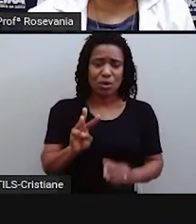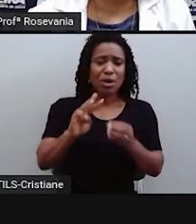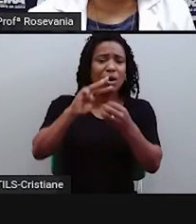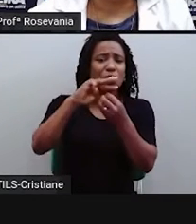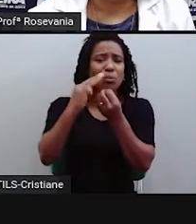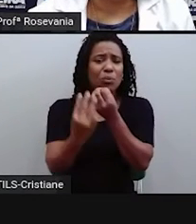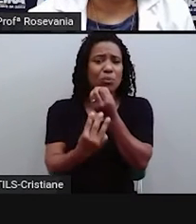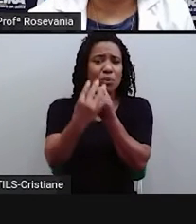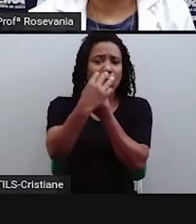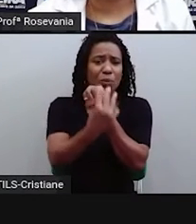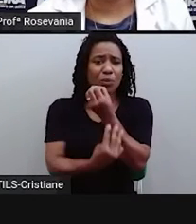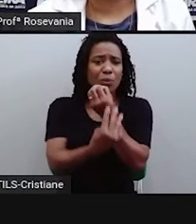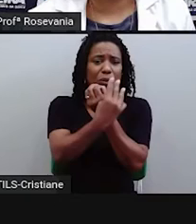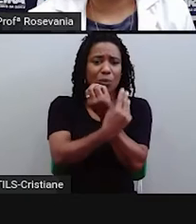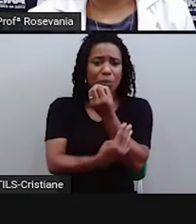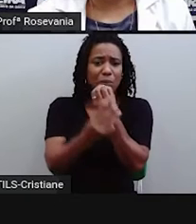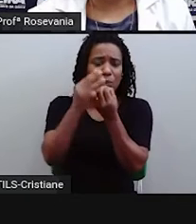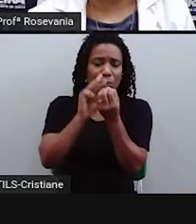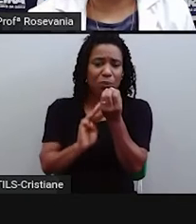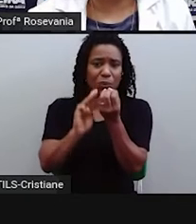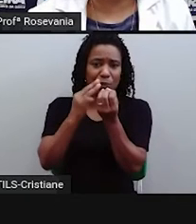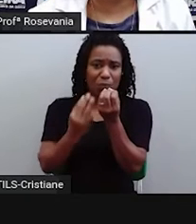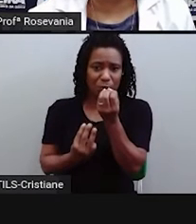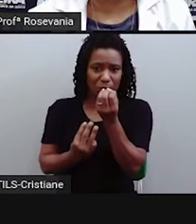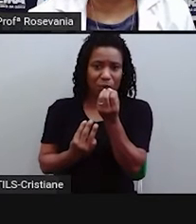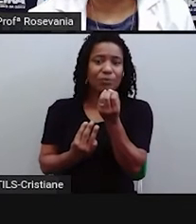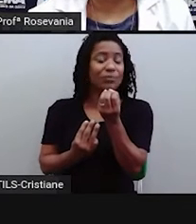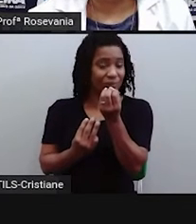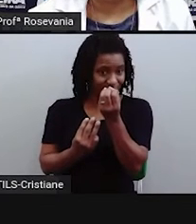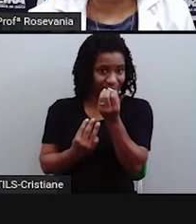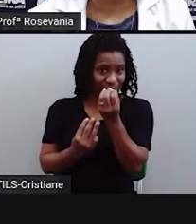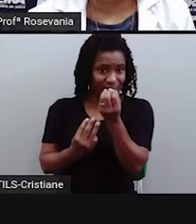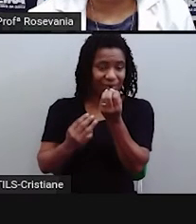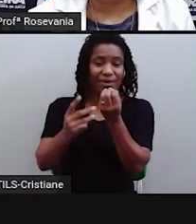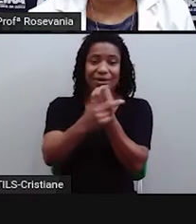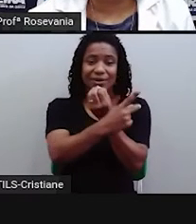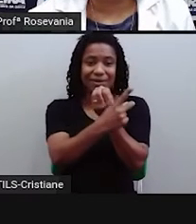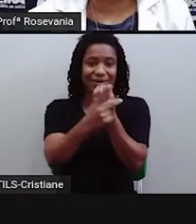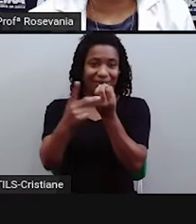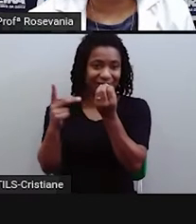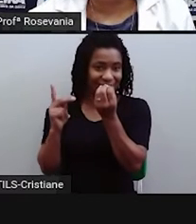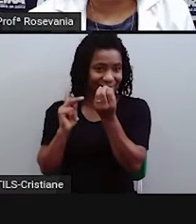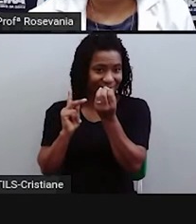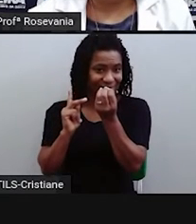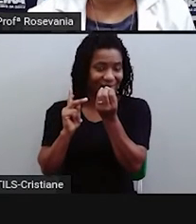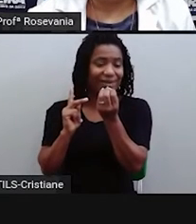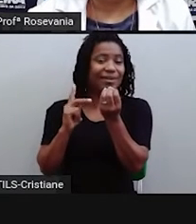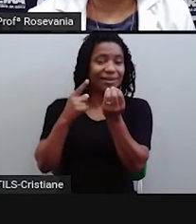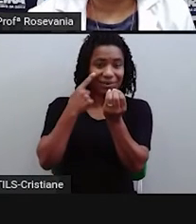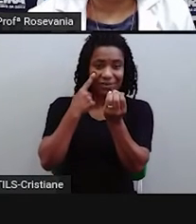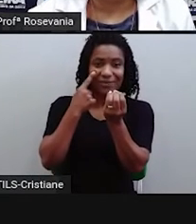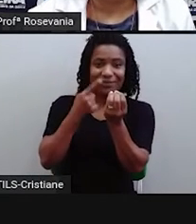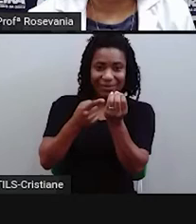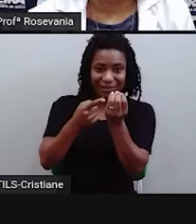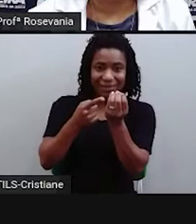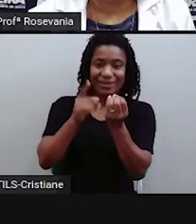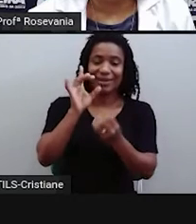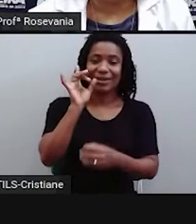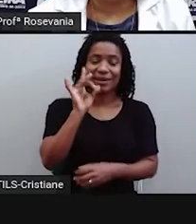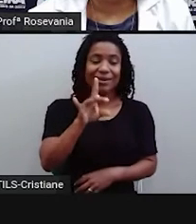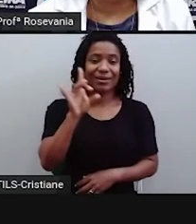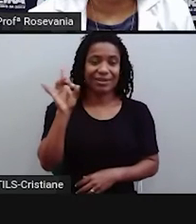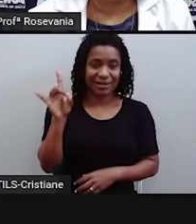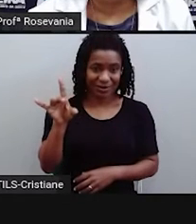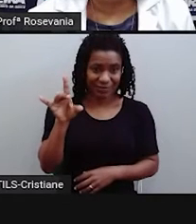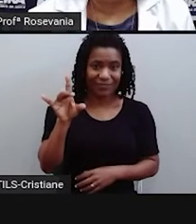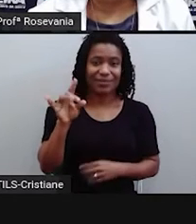dessas duas linhas aqui, no caso, uma linha vertical com a linha horizontal, o pontinho onde elas se